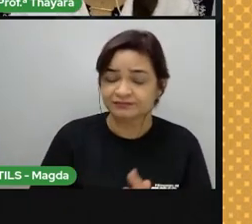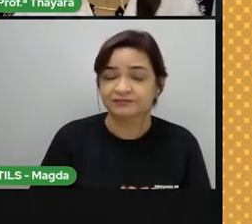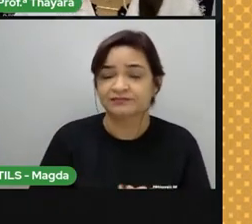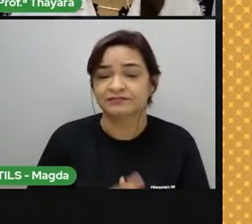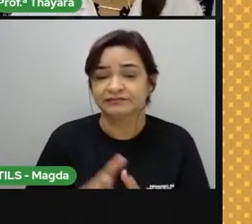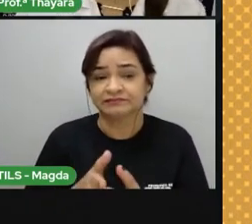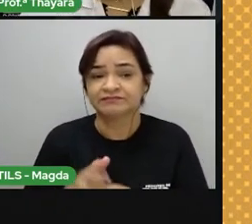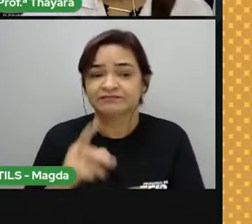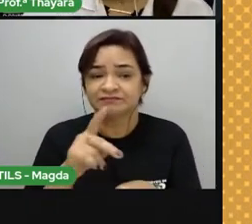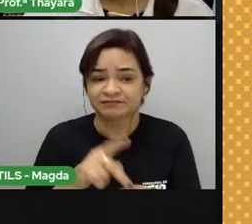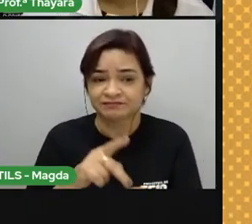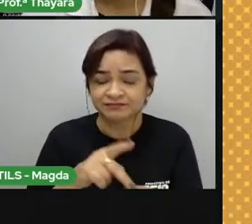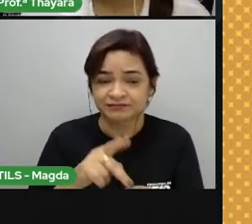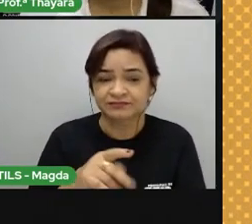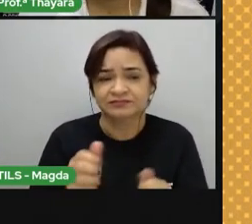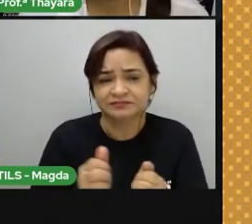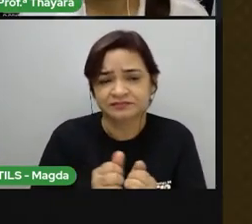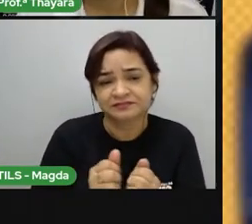dentro dessa rocha.